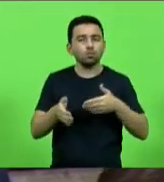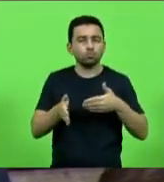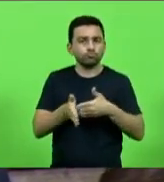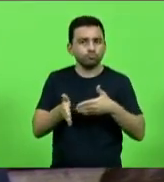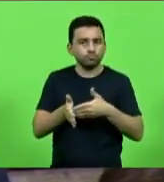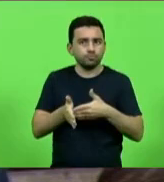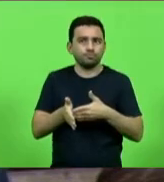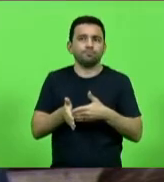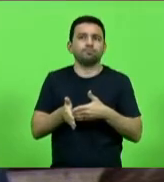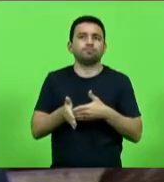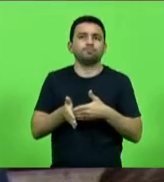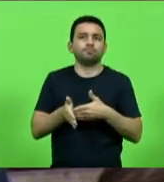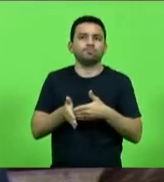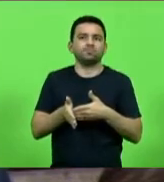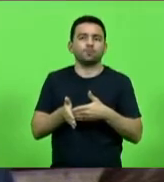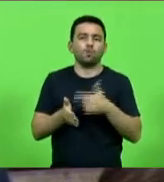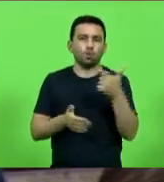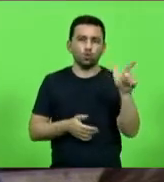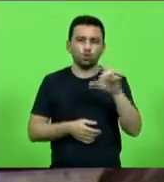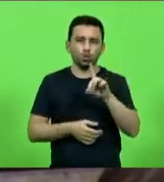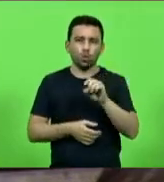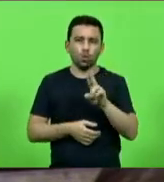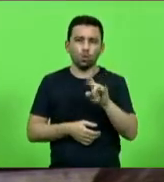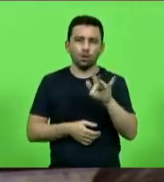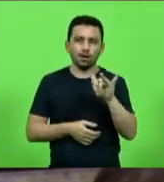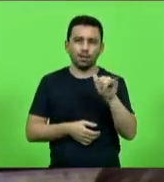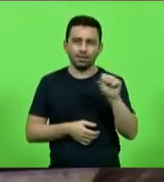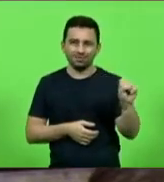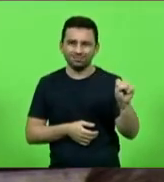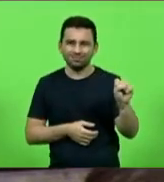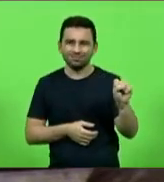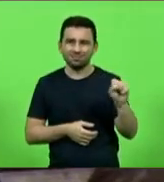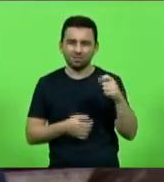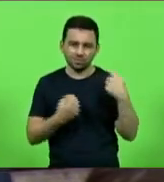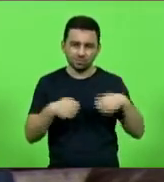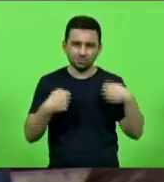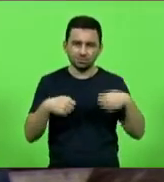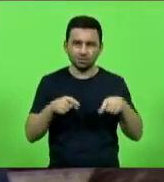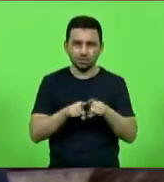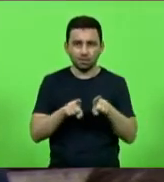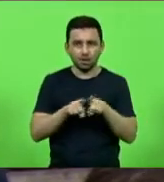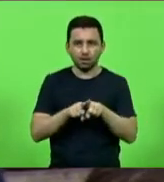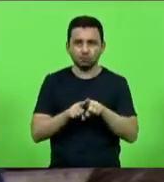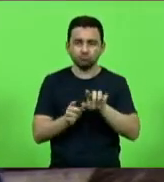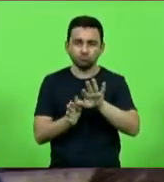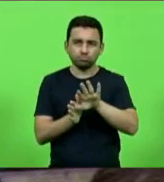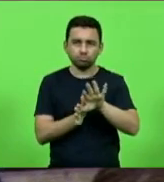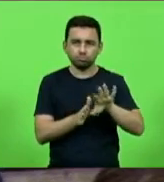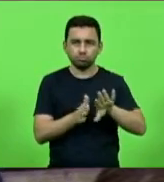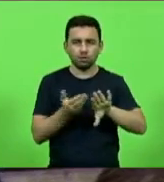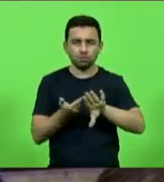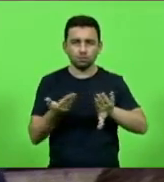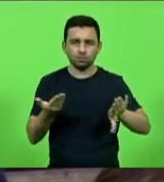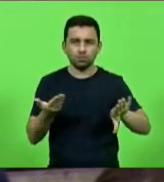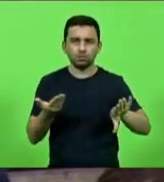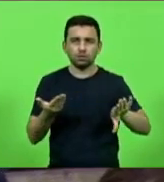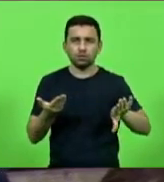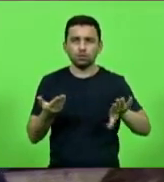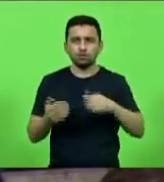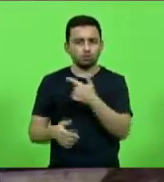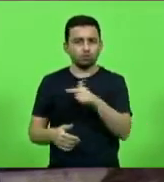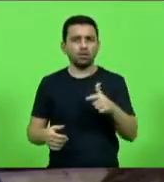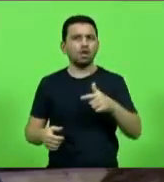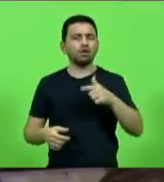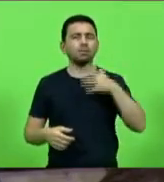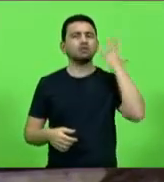provisoriamente, simplesmente para se afastar um pouco do cargo e não atrapalhar as investigações, ninguém veio aqui fazer esse tipo de discurso. E eu sou, eu